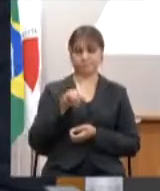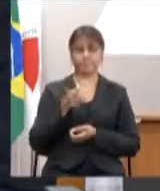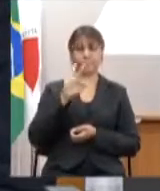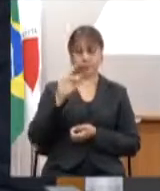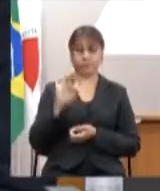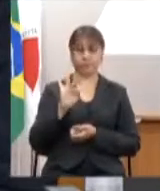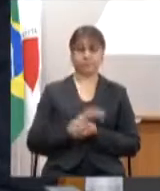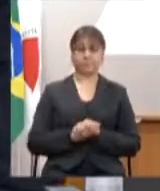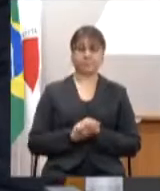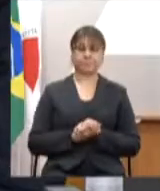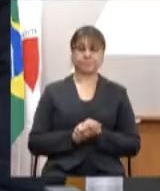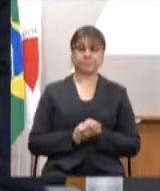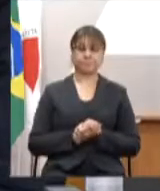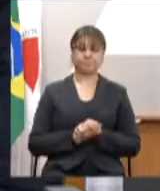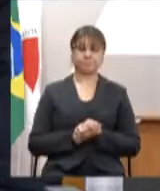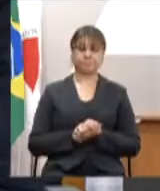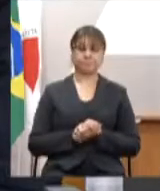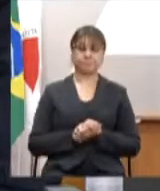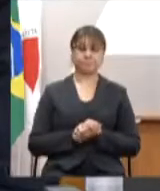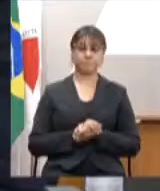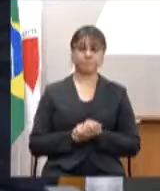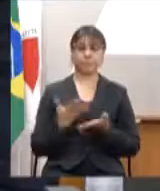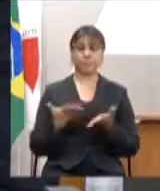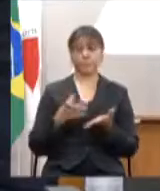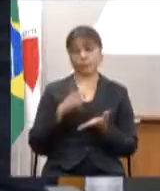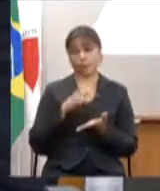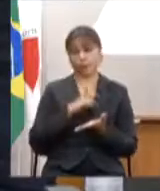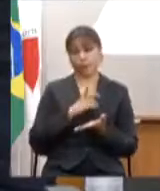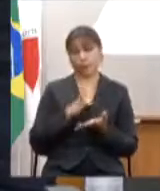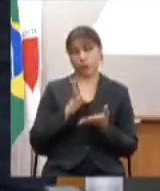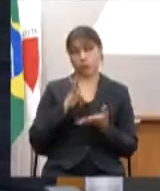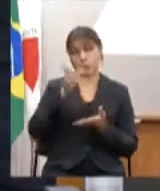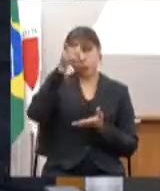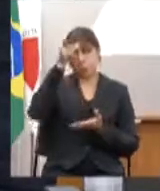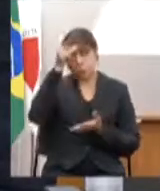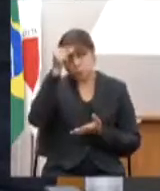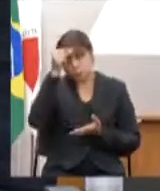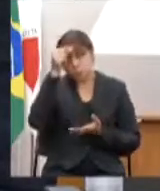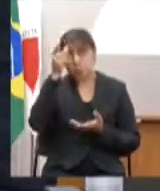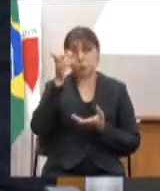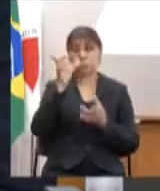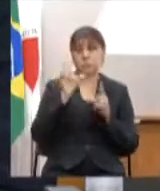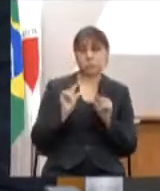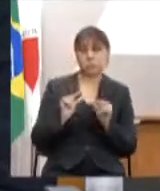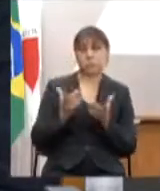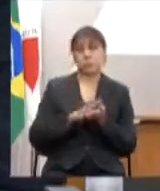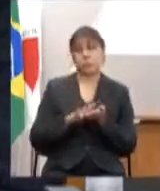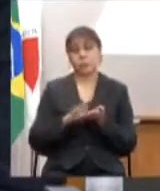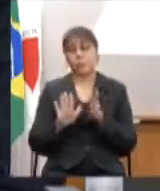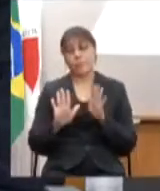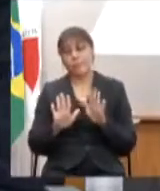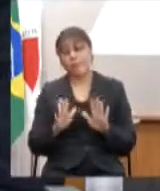embora isso nos traga um alívio de caixa, importante dizer que,